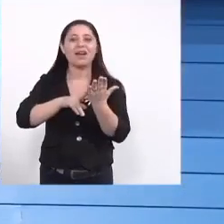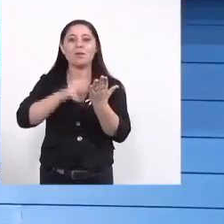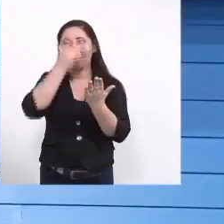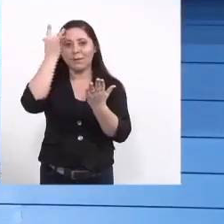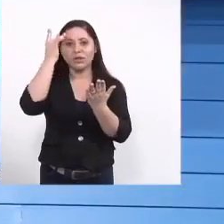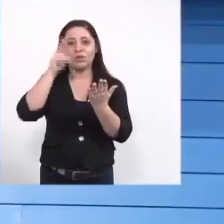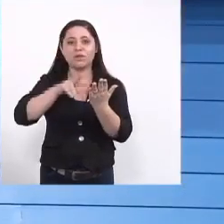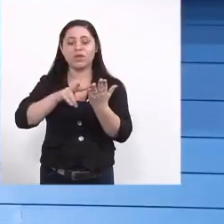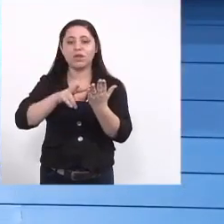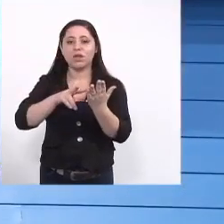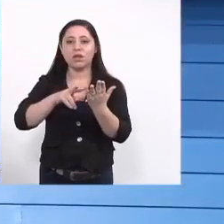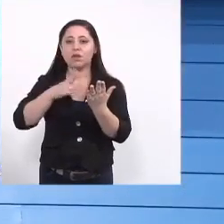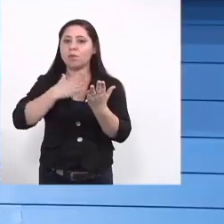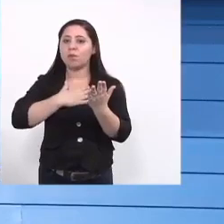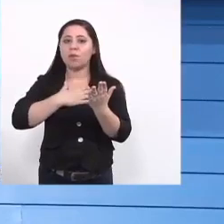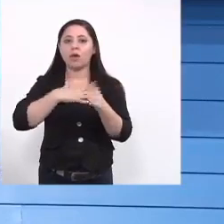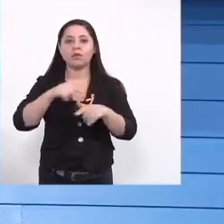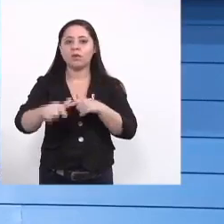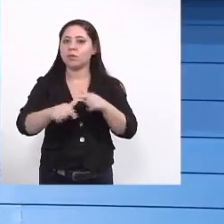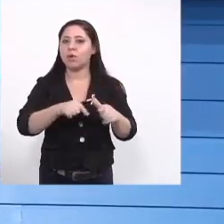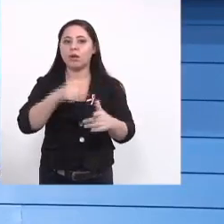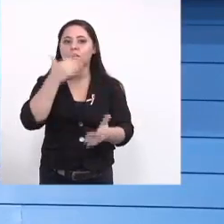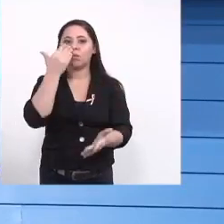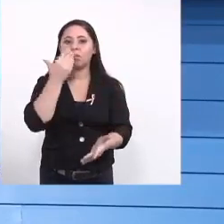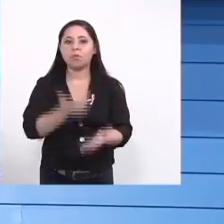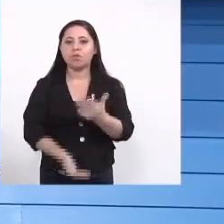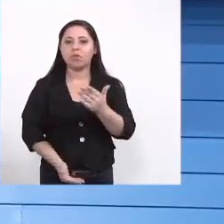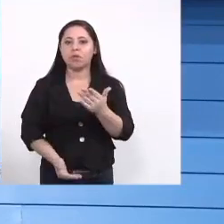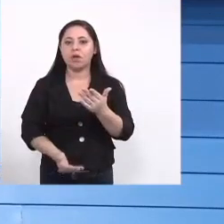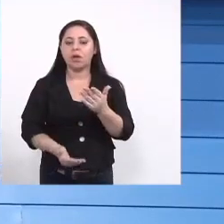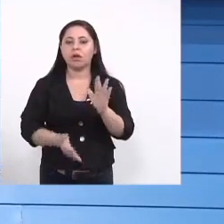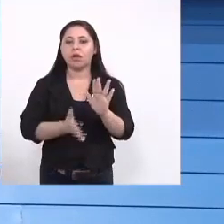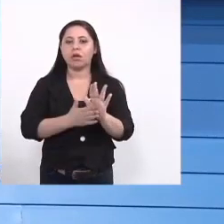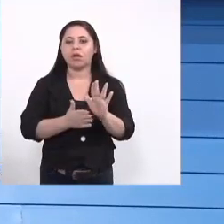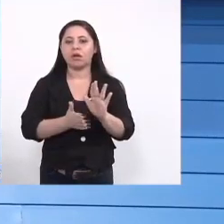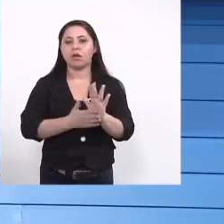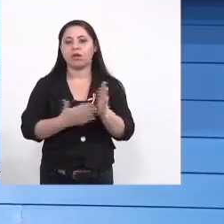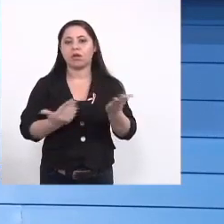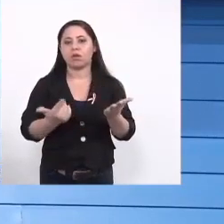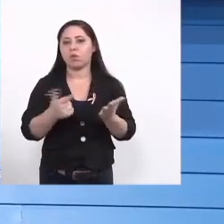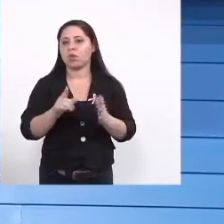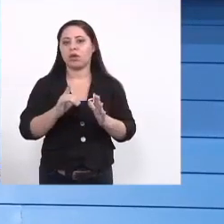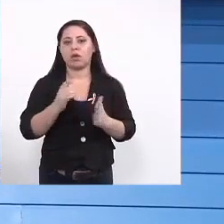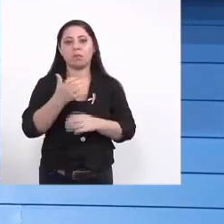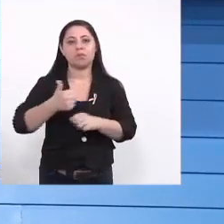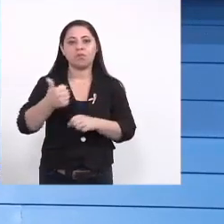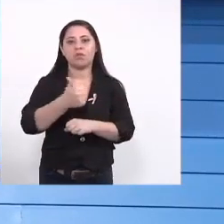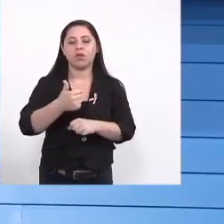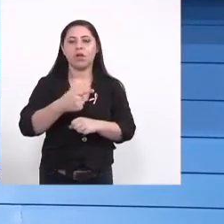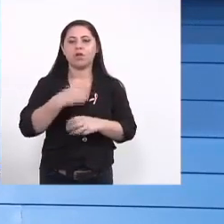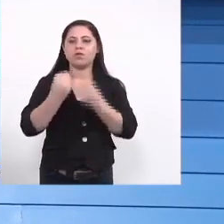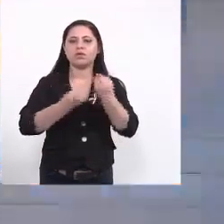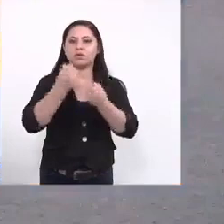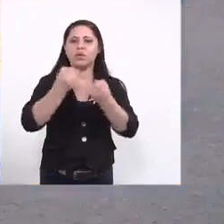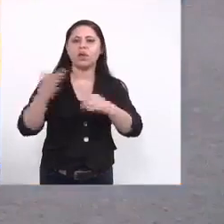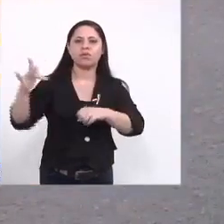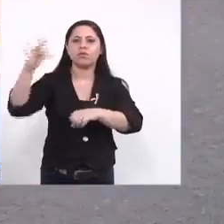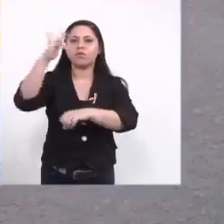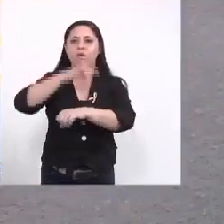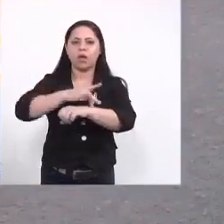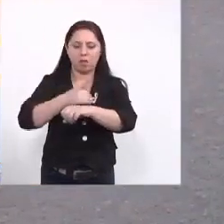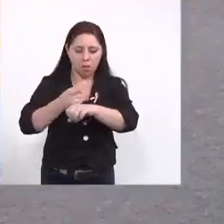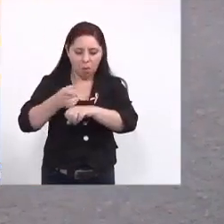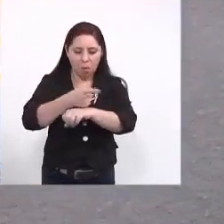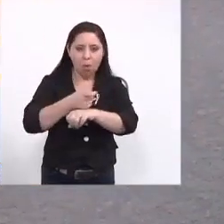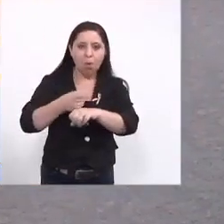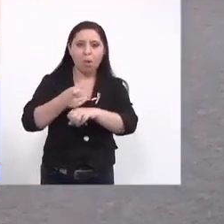para essas pessoas o meu serviço ele fica impossibilitado muitas vezes eu vou falar sobre o Aedes vou explicar sobre a larva vou explicar